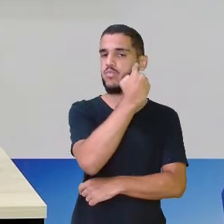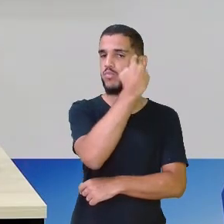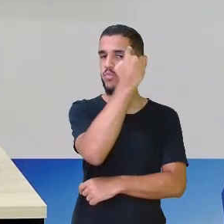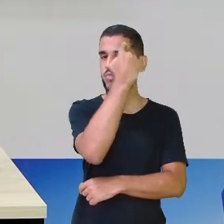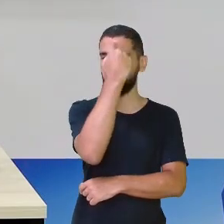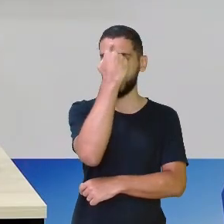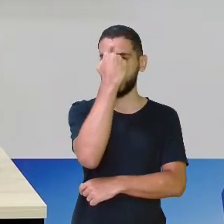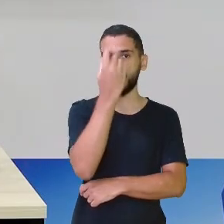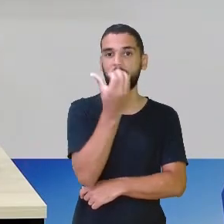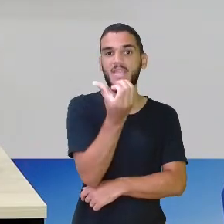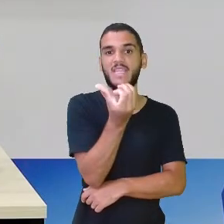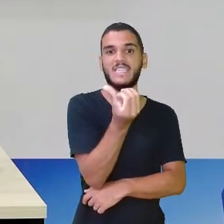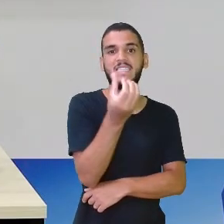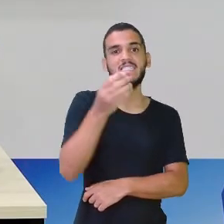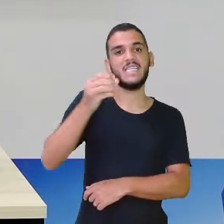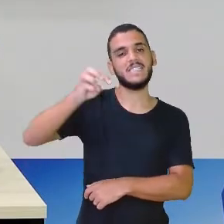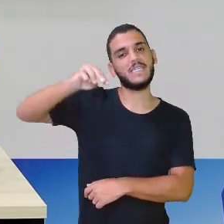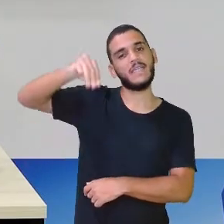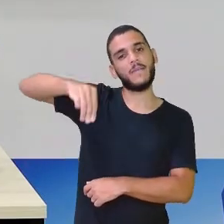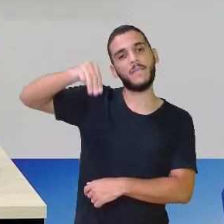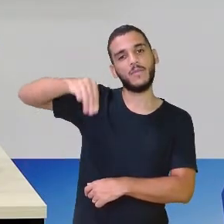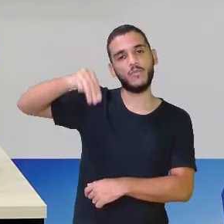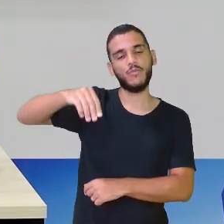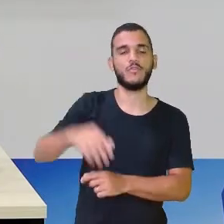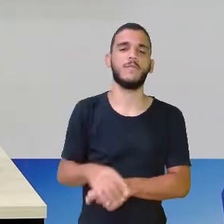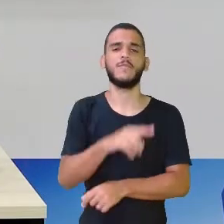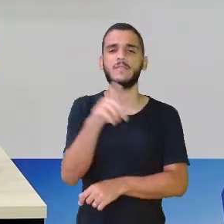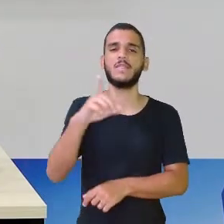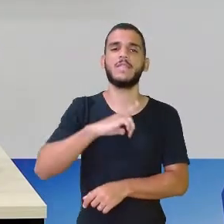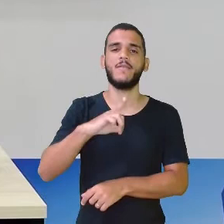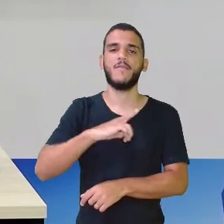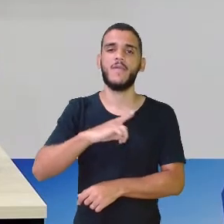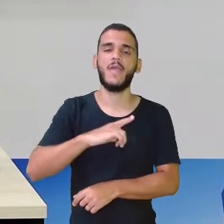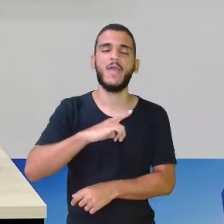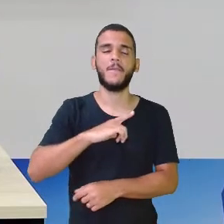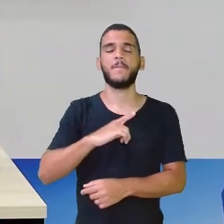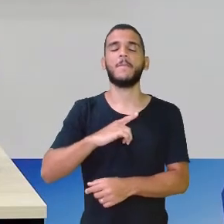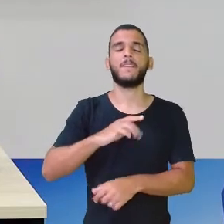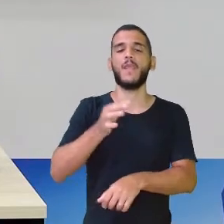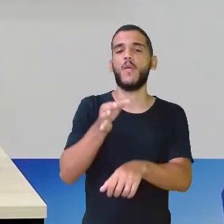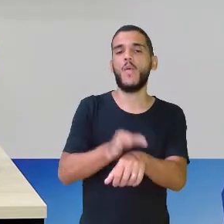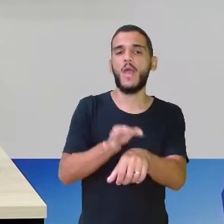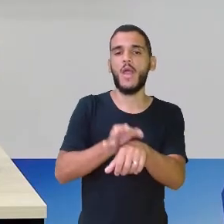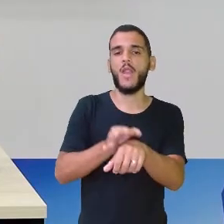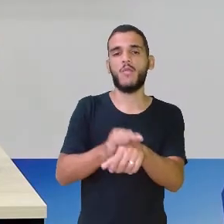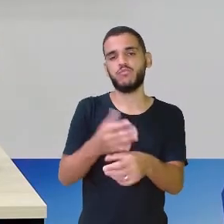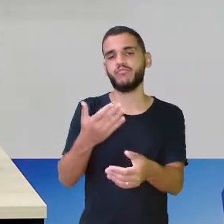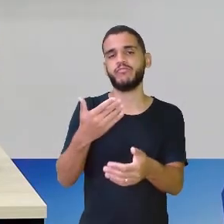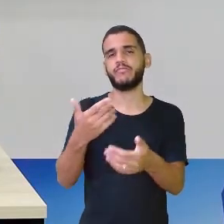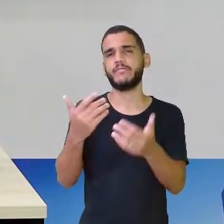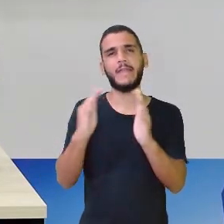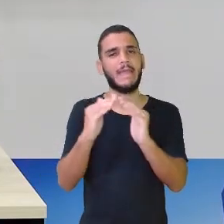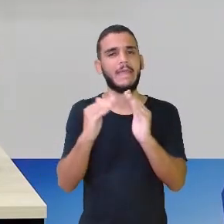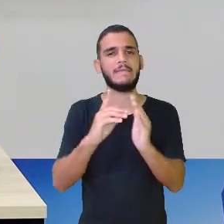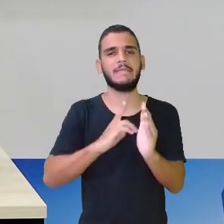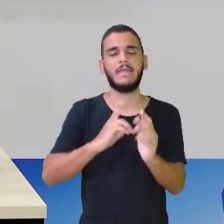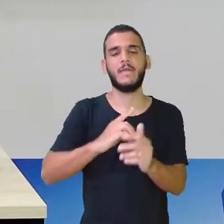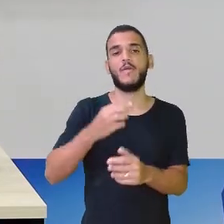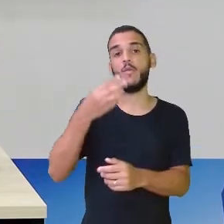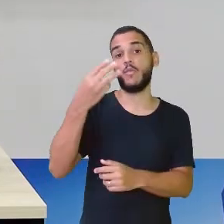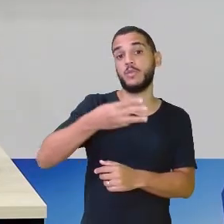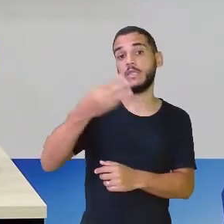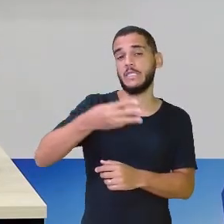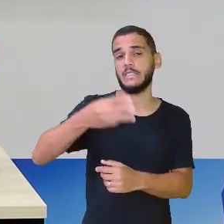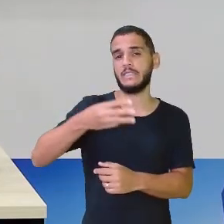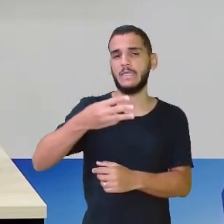ponteiro, mas provavelmente, se vocês tiverem um relógio com ponteiro na casa de vocês, vocês, alguns, têm o terceiro ponteiro,